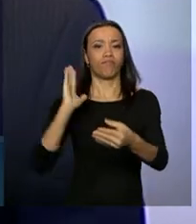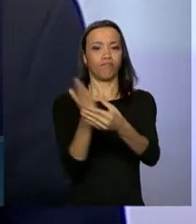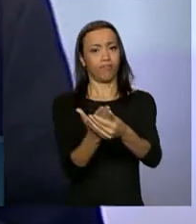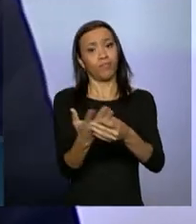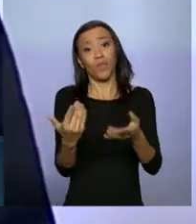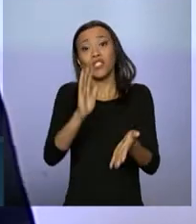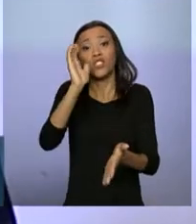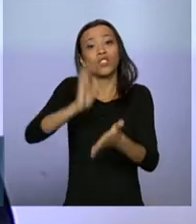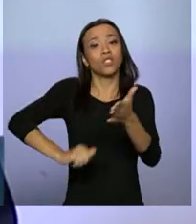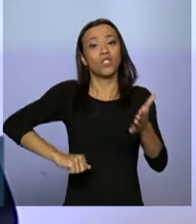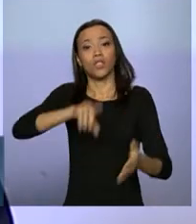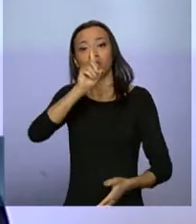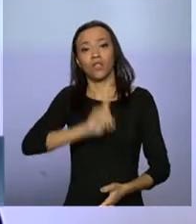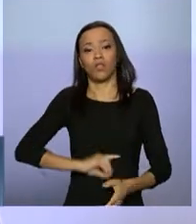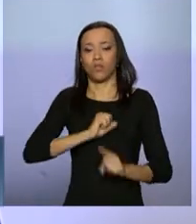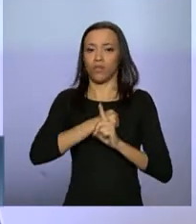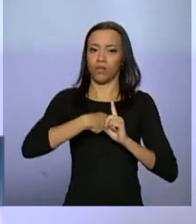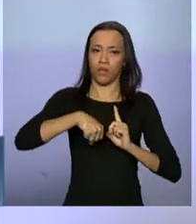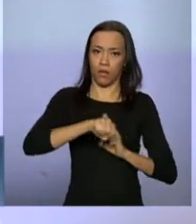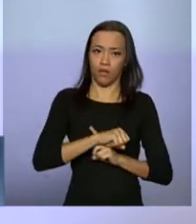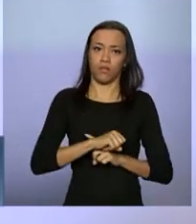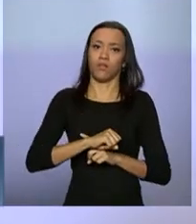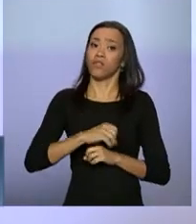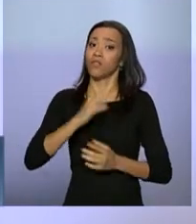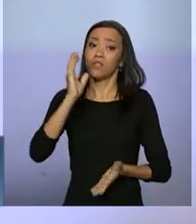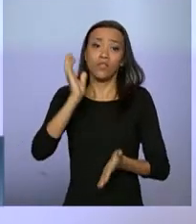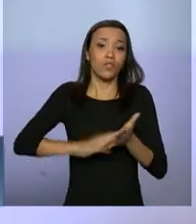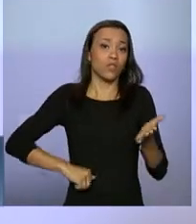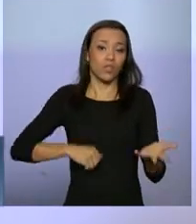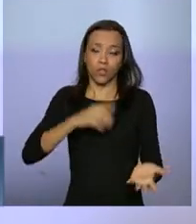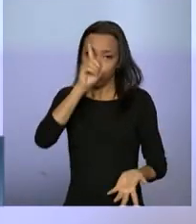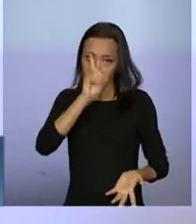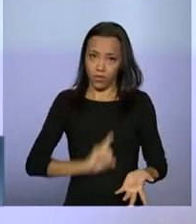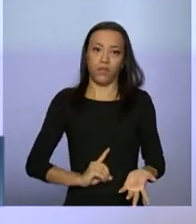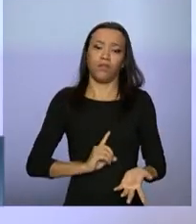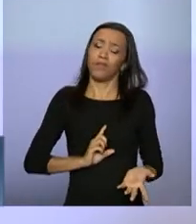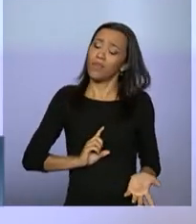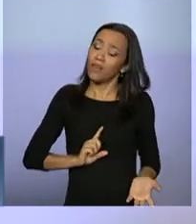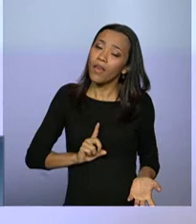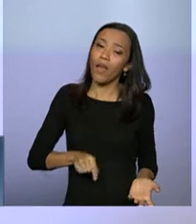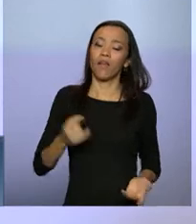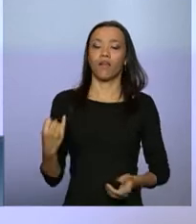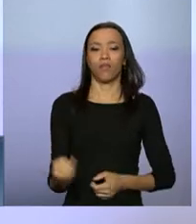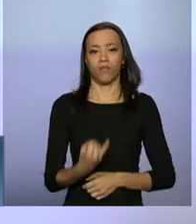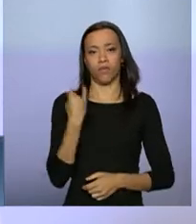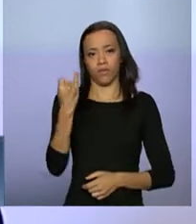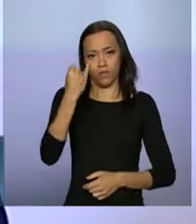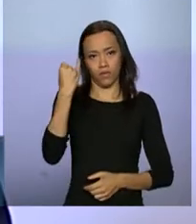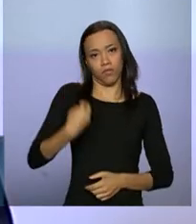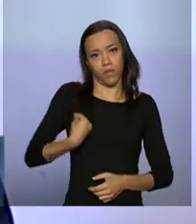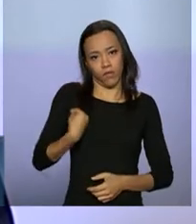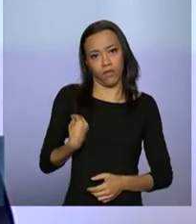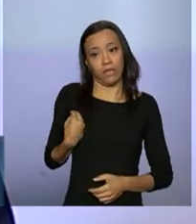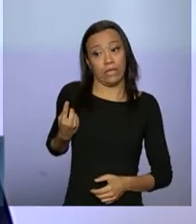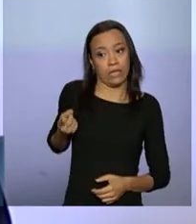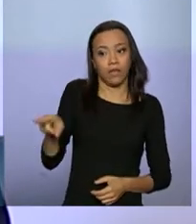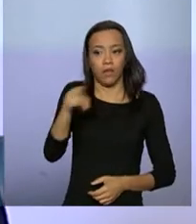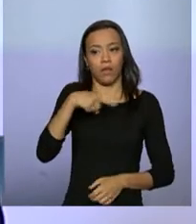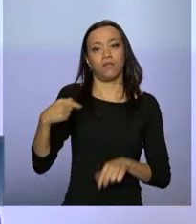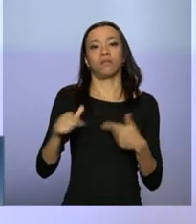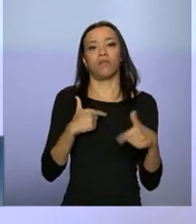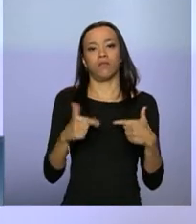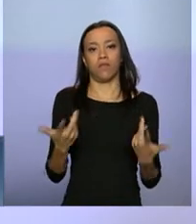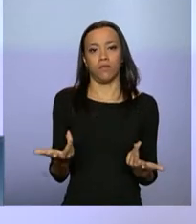sociais, direitos que são inalienáveis ao exercício das funções que eles exercem. Então,